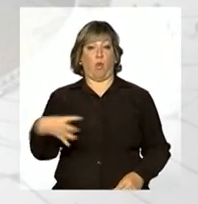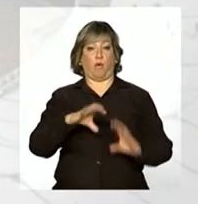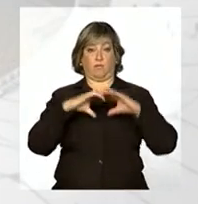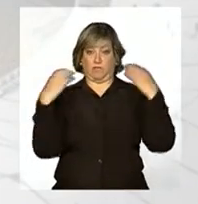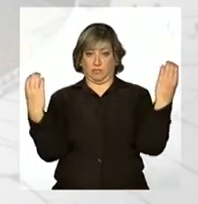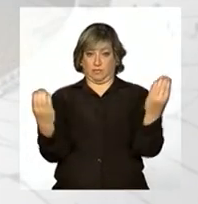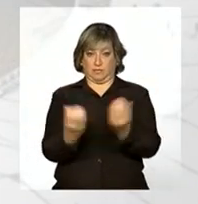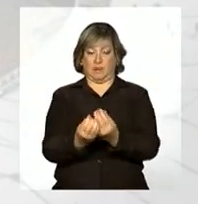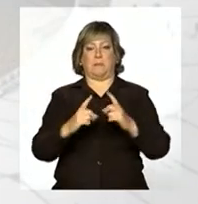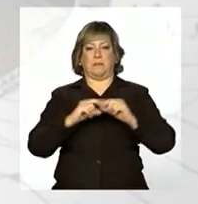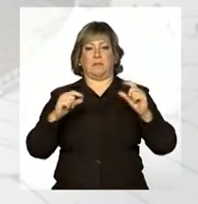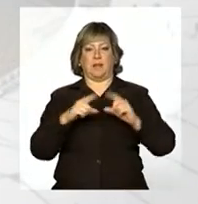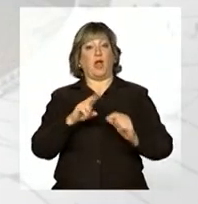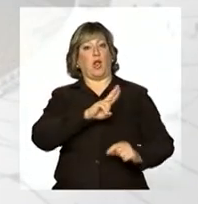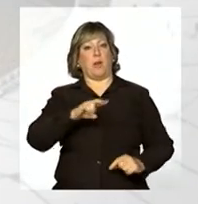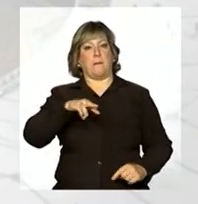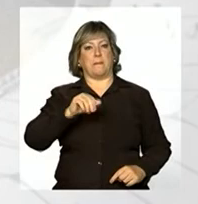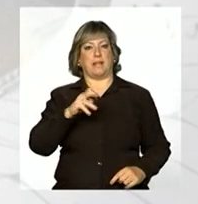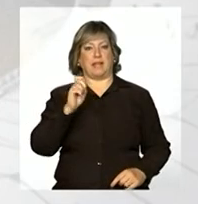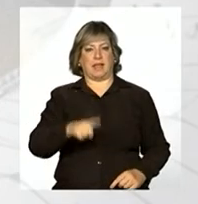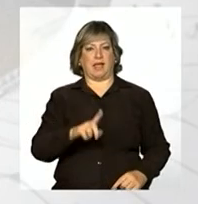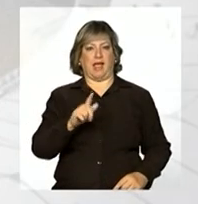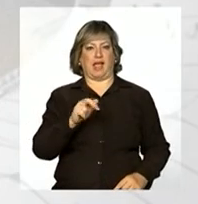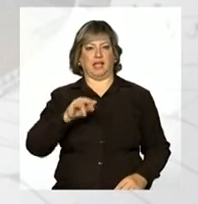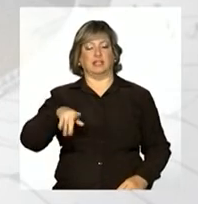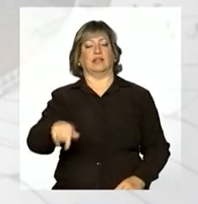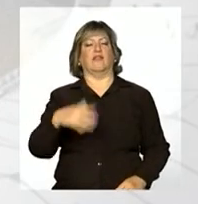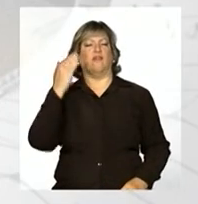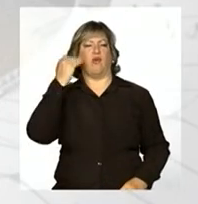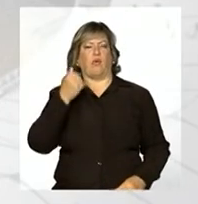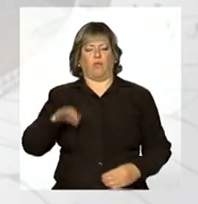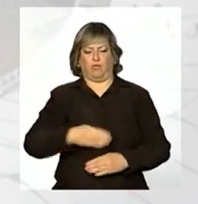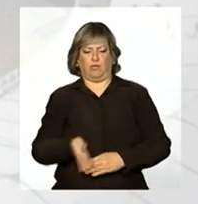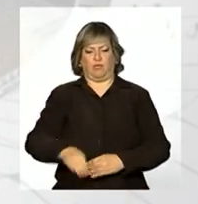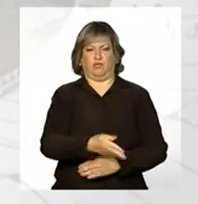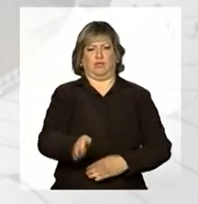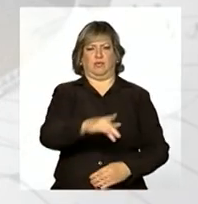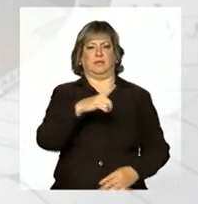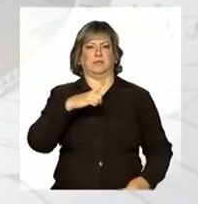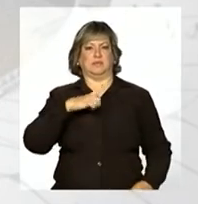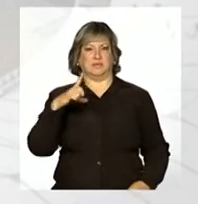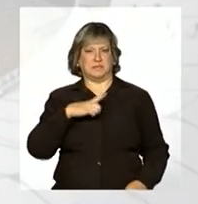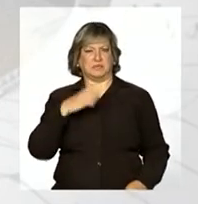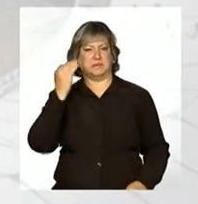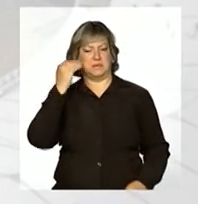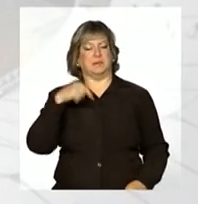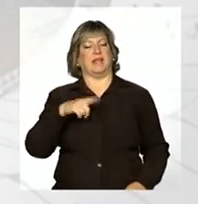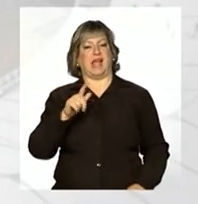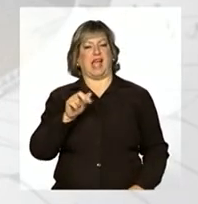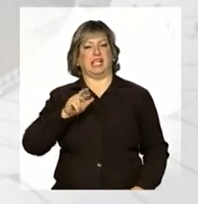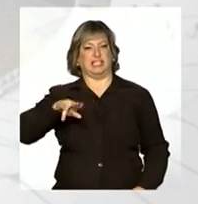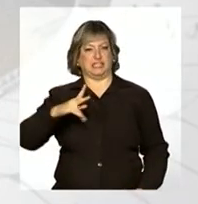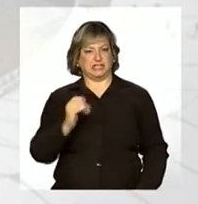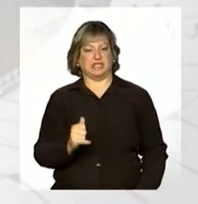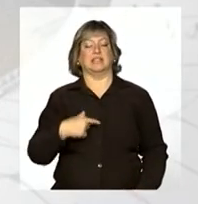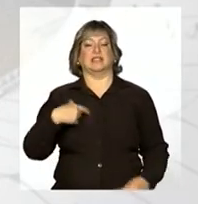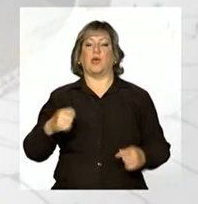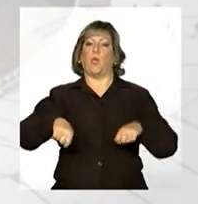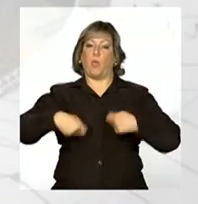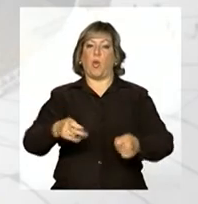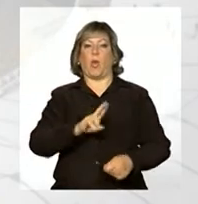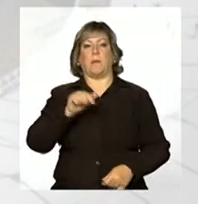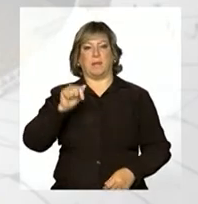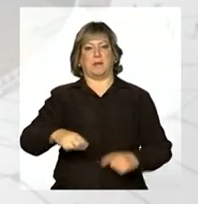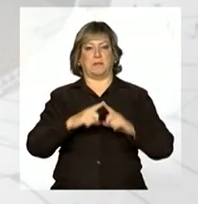Brasília leva o nome de Mané Garrincha. O craque que marcou pelos dribles desconcertantes foi fonte de inspiração para muitos